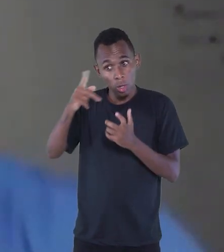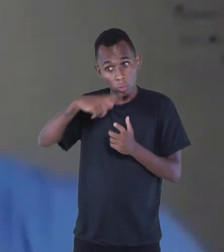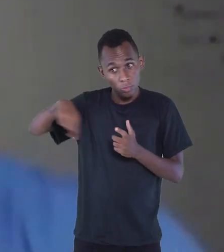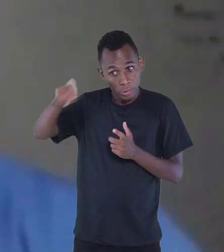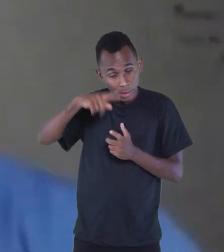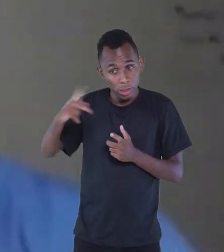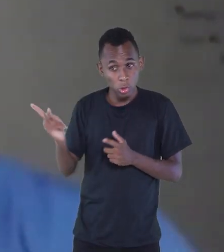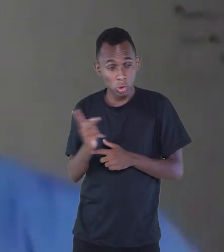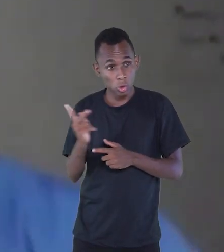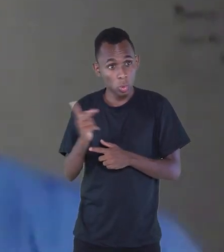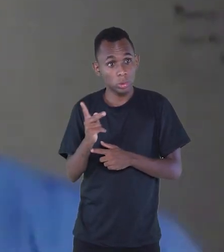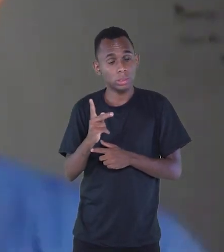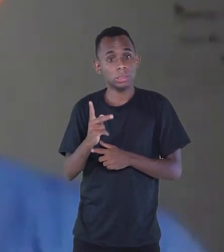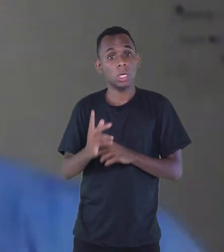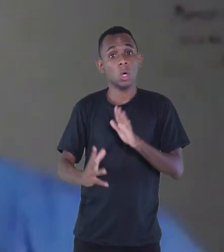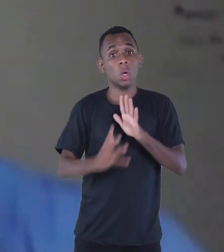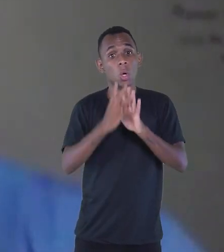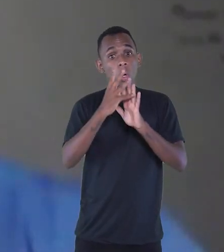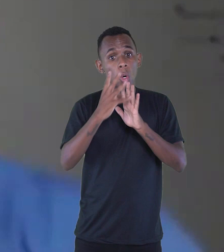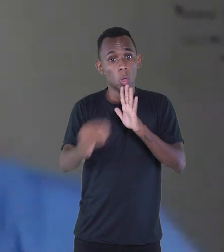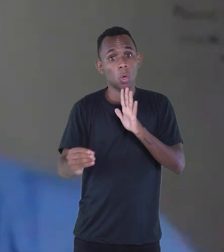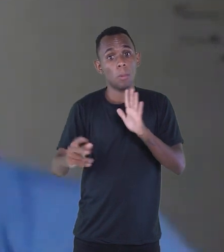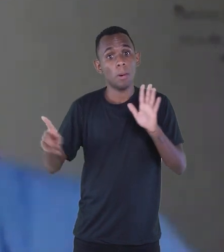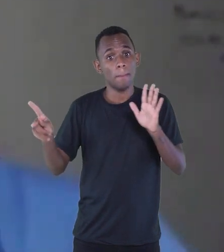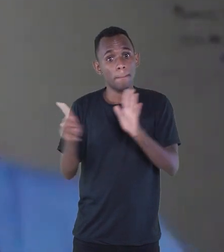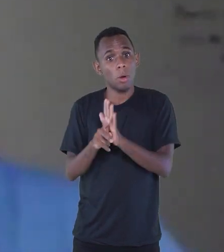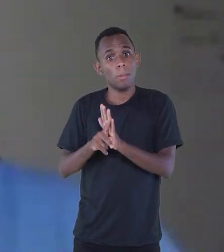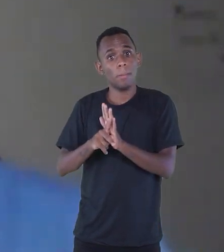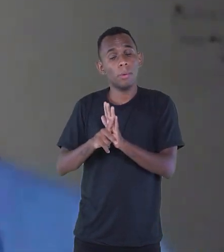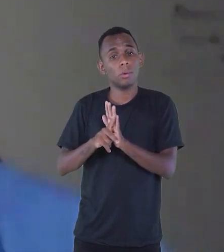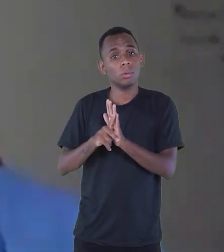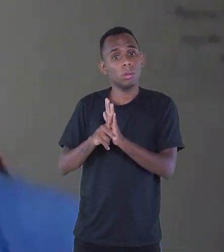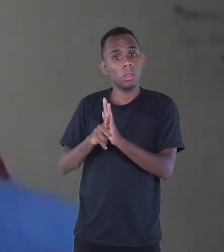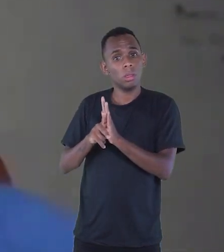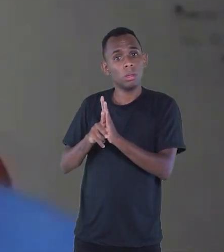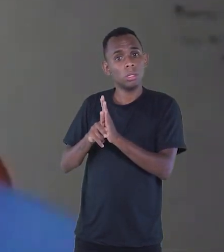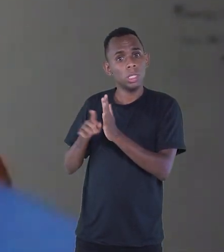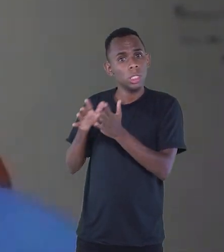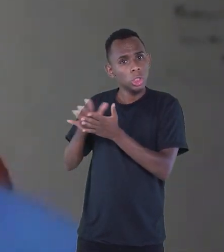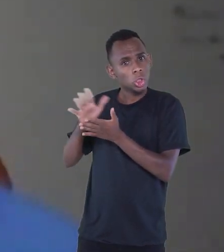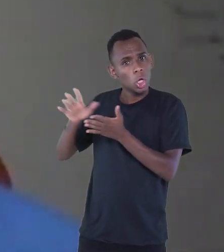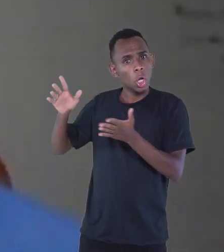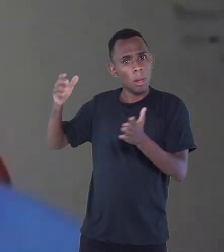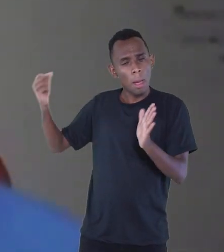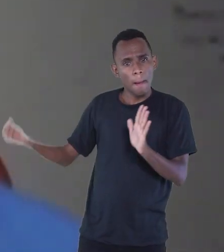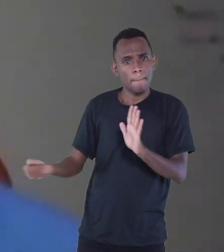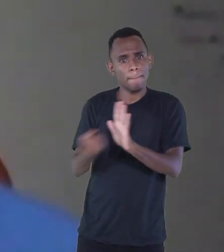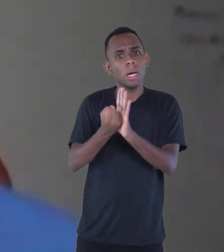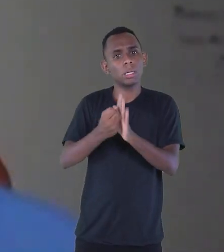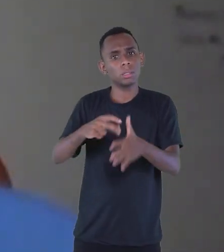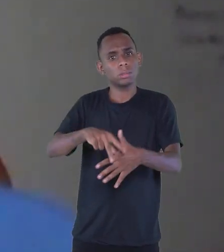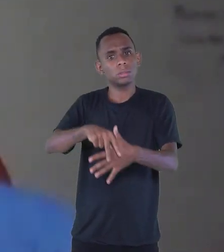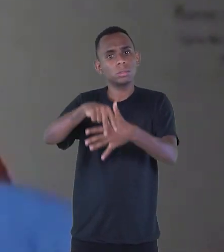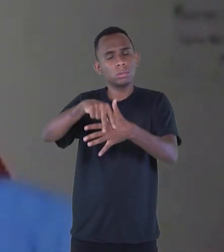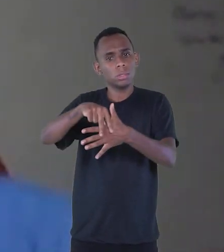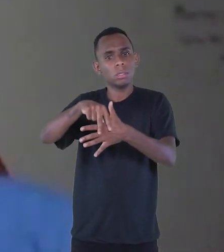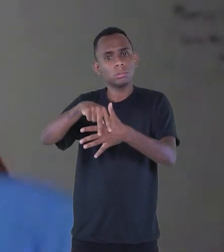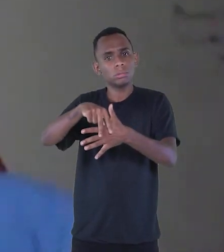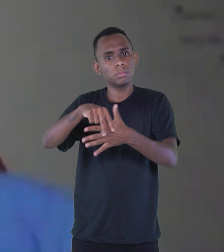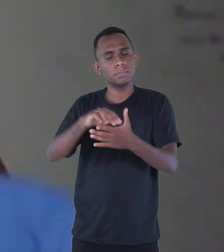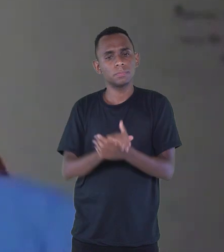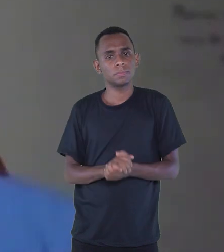tentem imitar o traço da xilogravura, que é uma marca, né, da literatura de Cordell, na xilogravura.